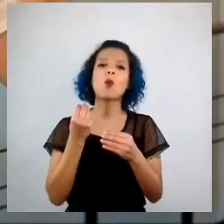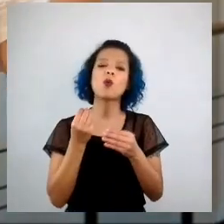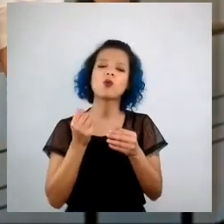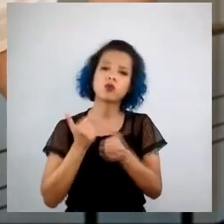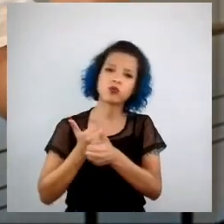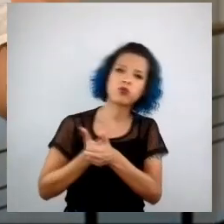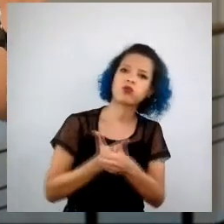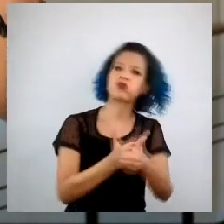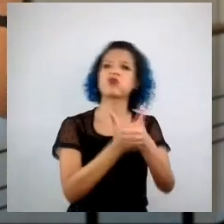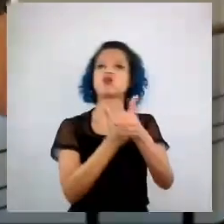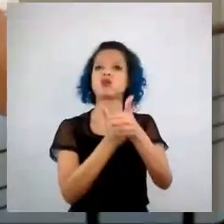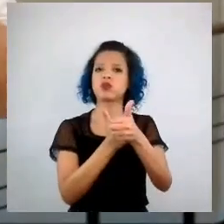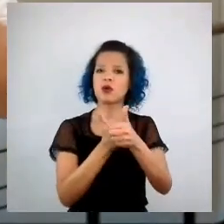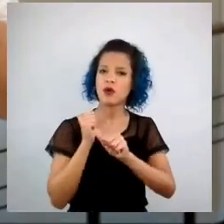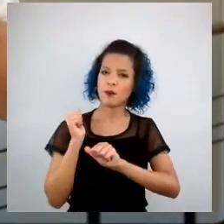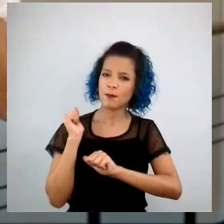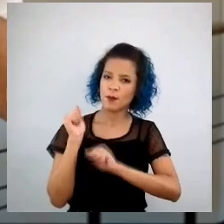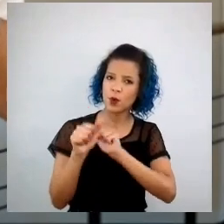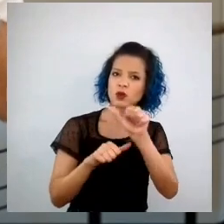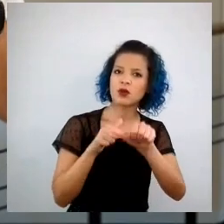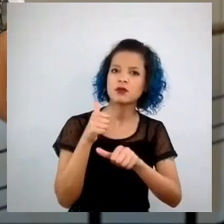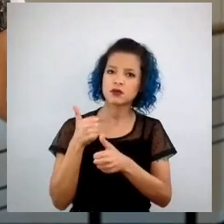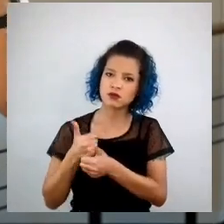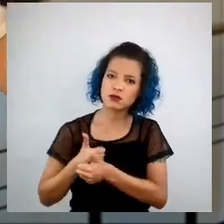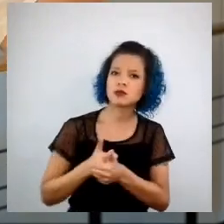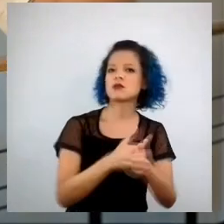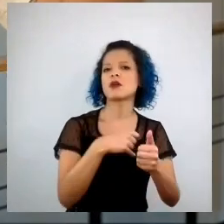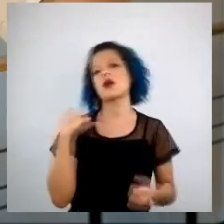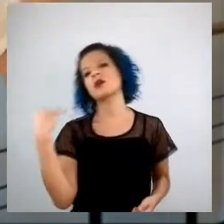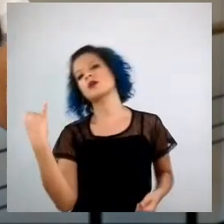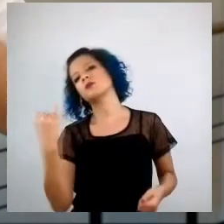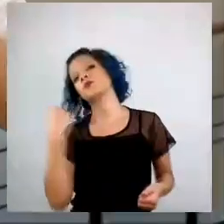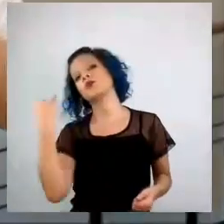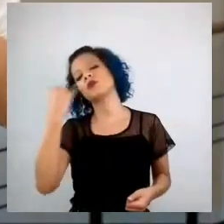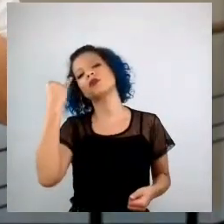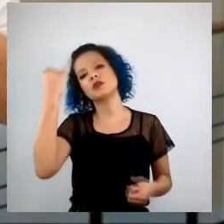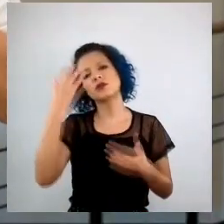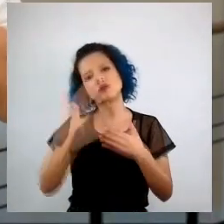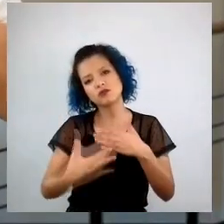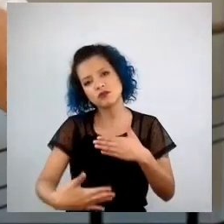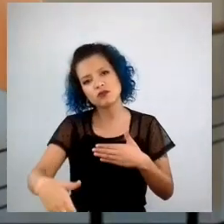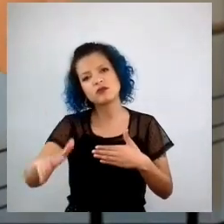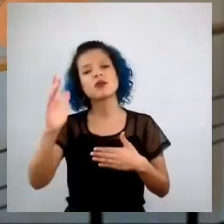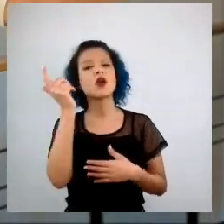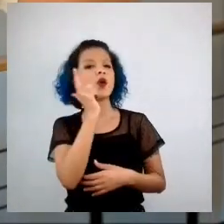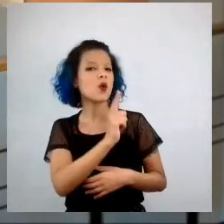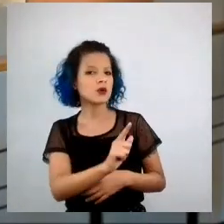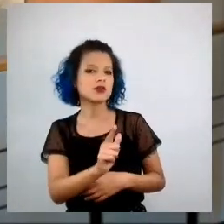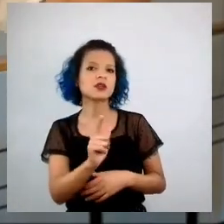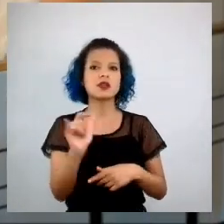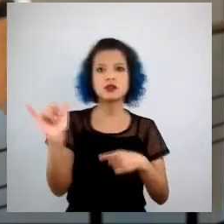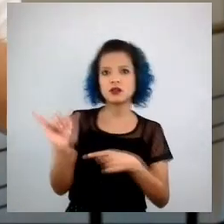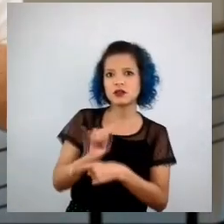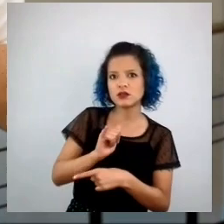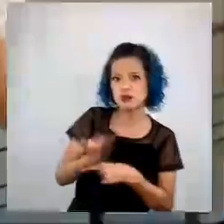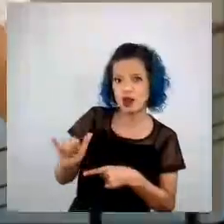mudanças é fundamental para, a partir dali, conseguir construir estratégias de marca extremamente relevantes